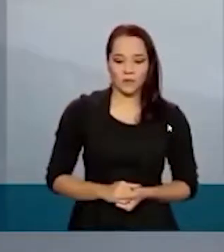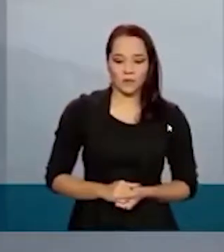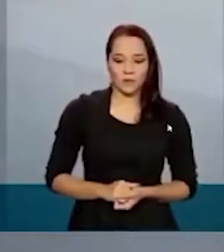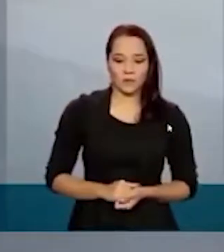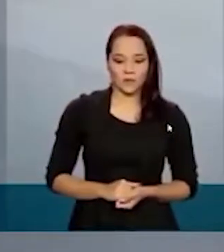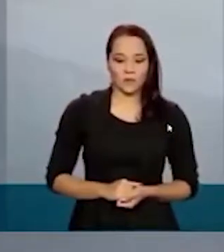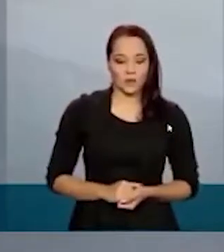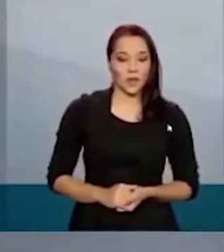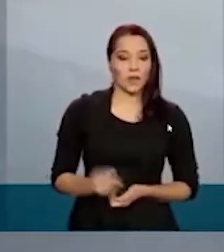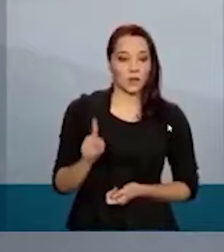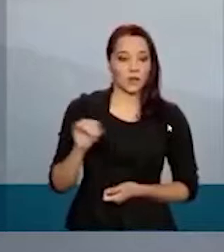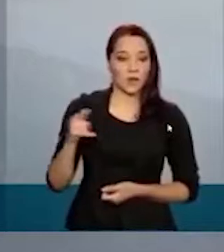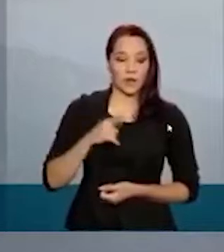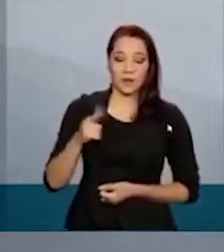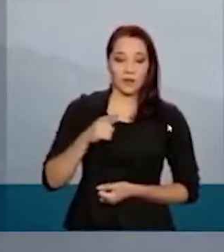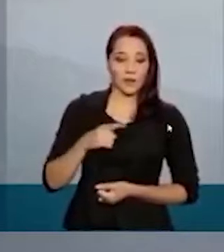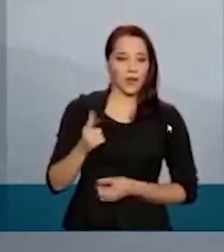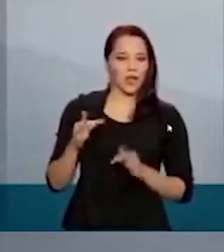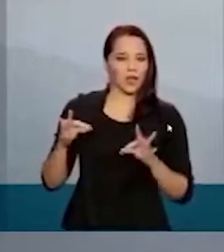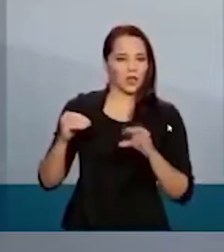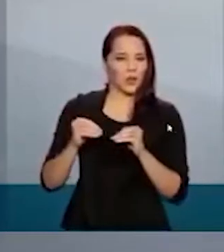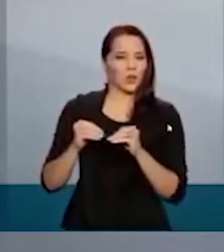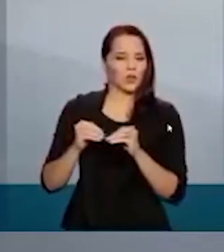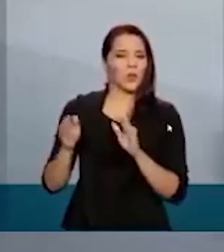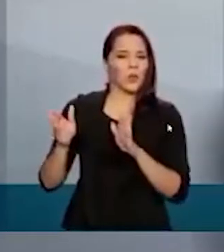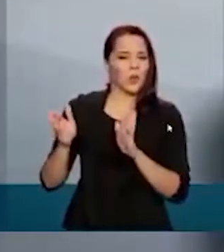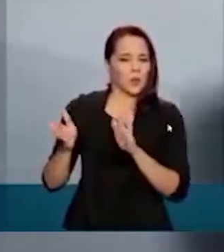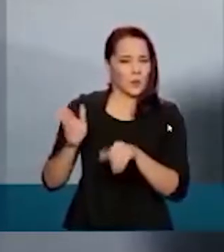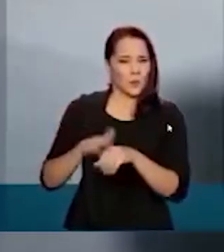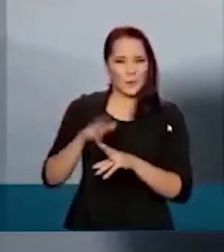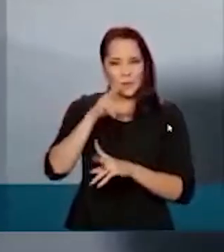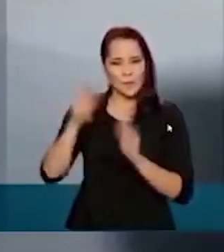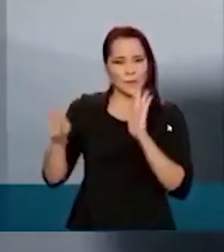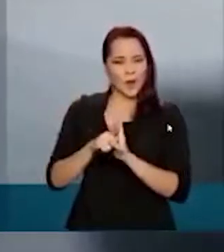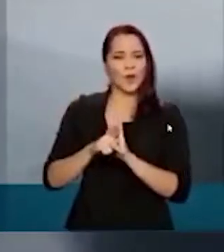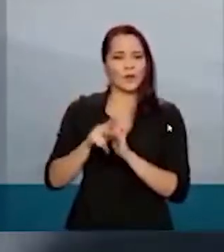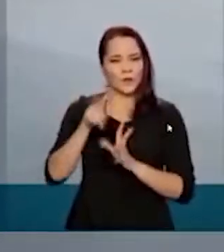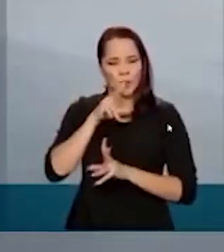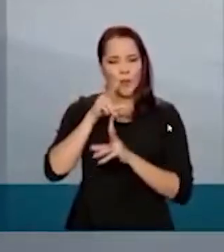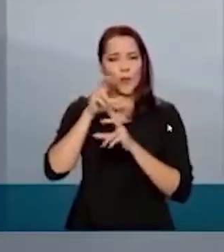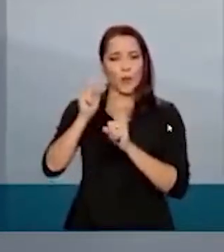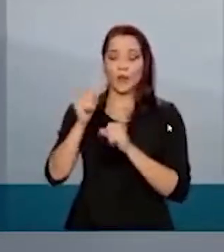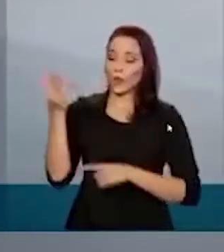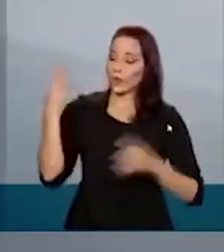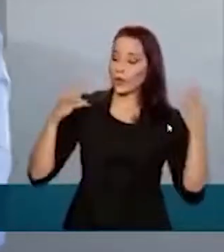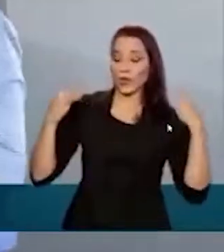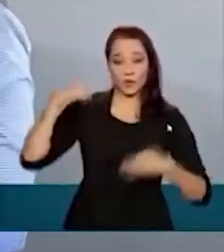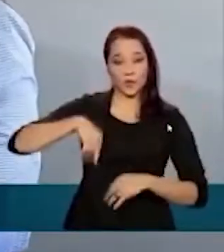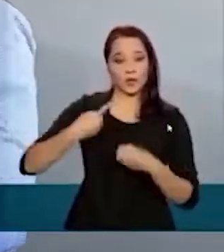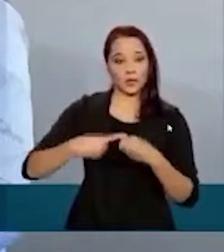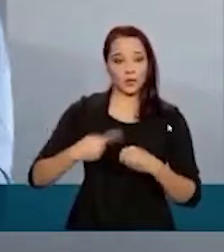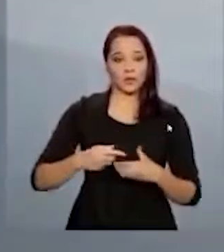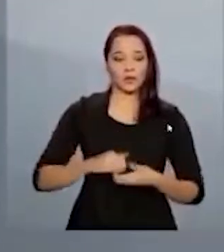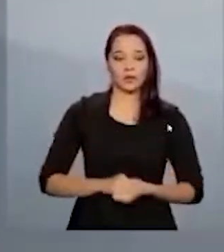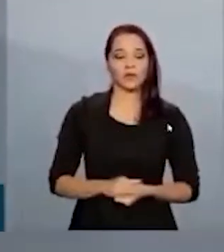Vai ser fornecido um equipamento à altura do potencial turístico dessa cidade. E lembrando,